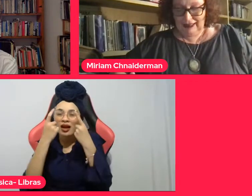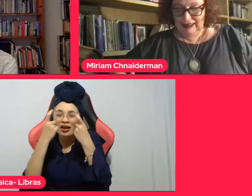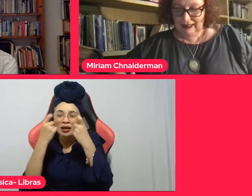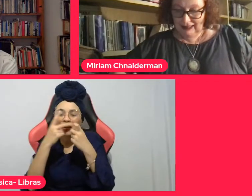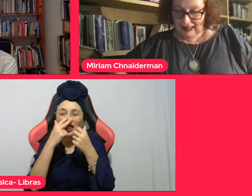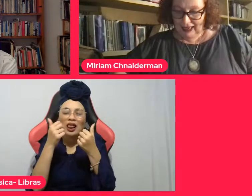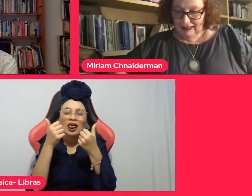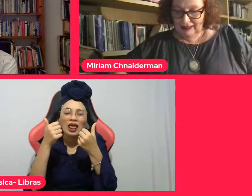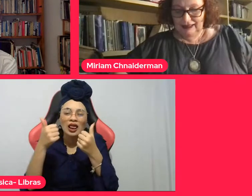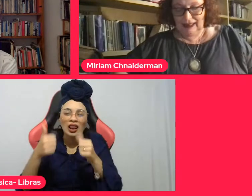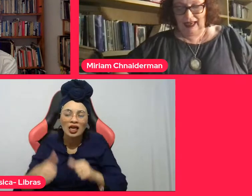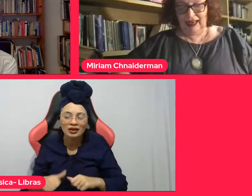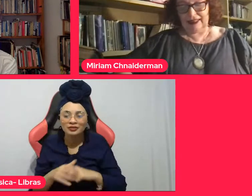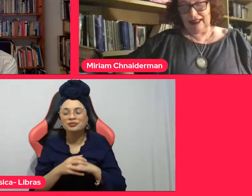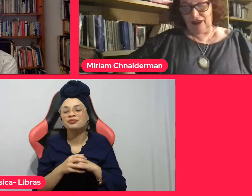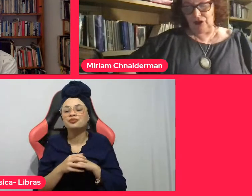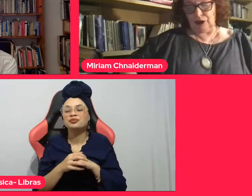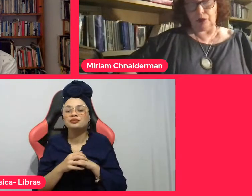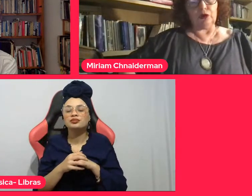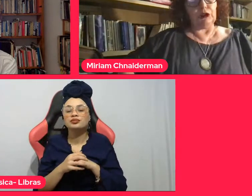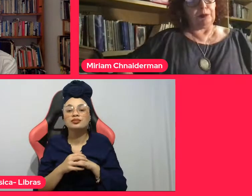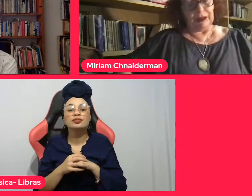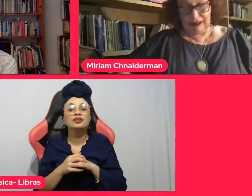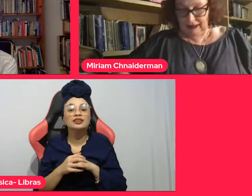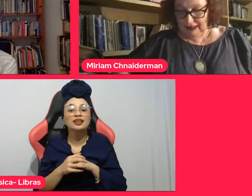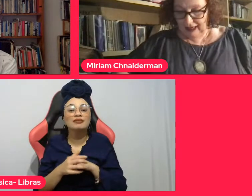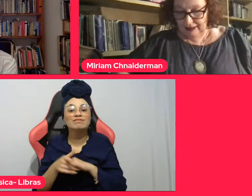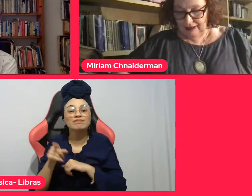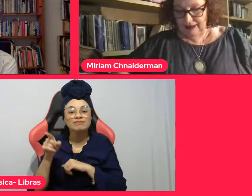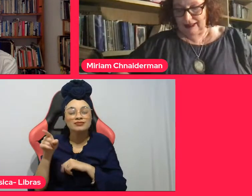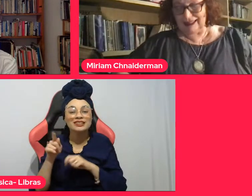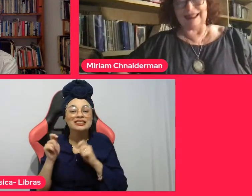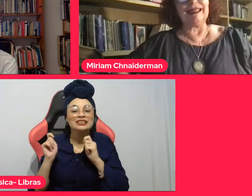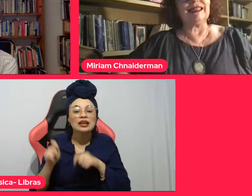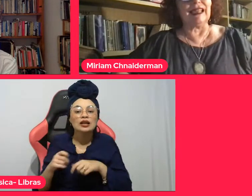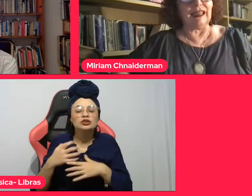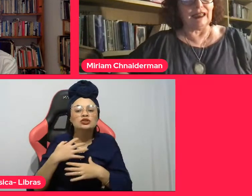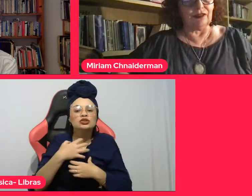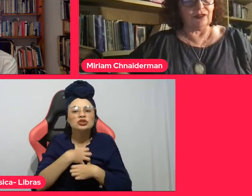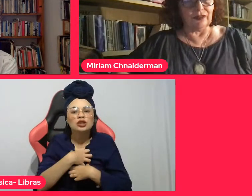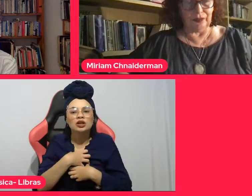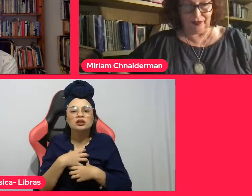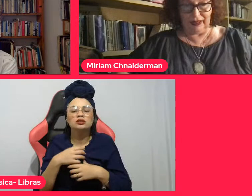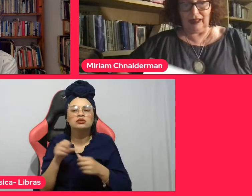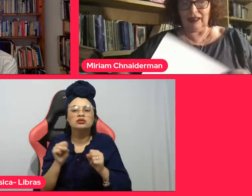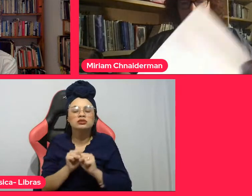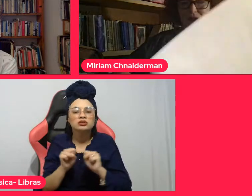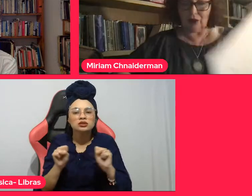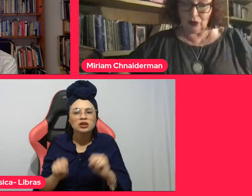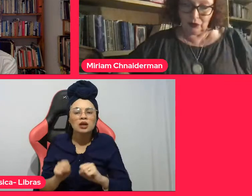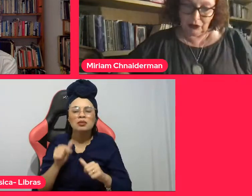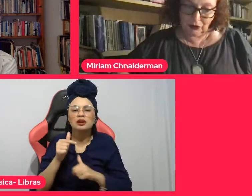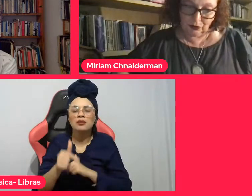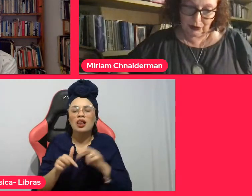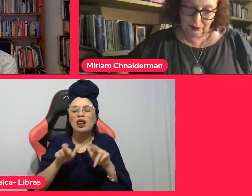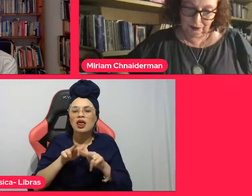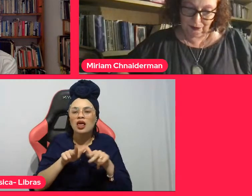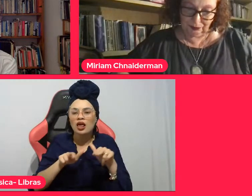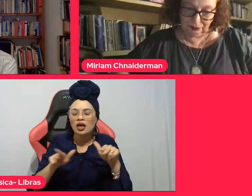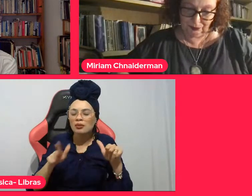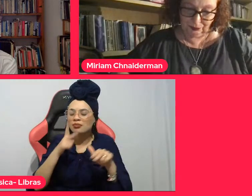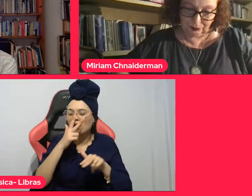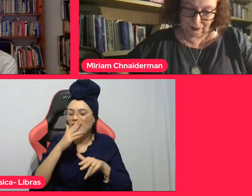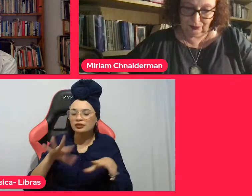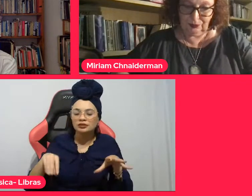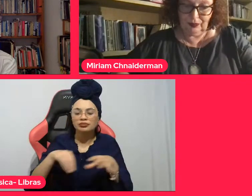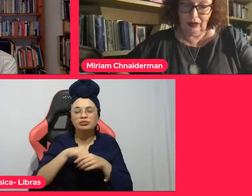Essa cidade é ninho de multiplicidades que se estranham e que nos constituem.